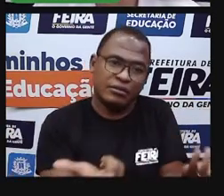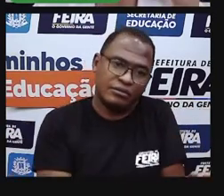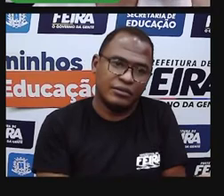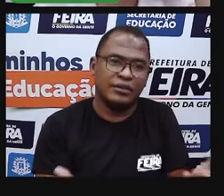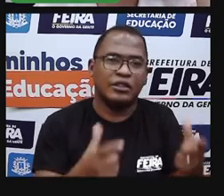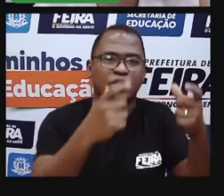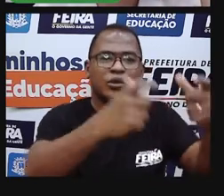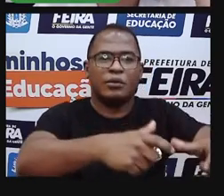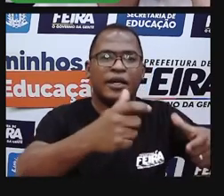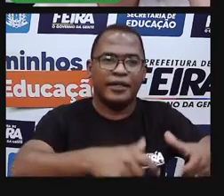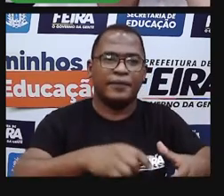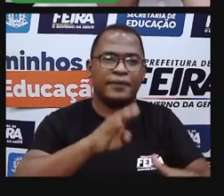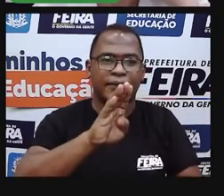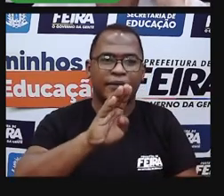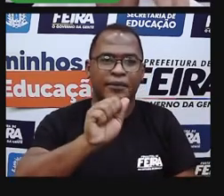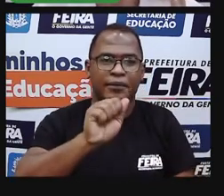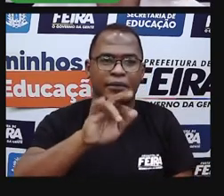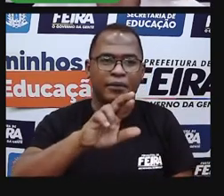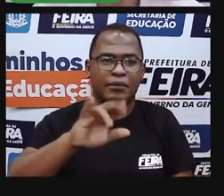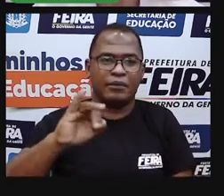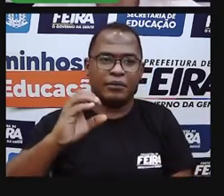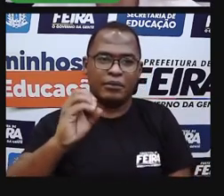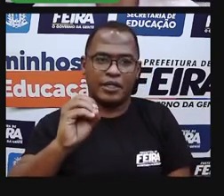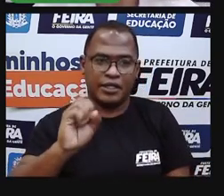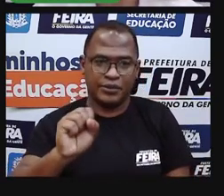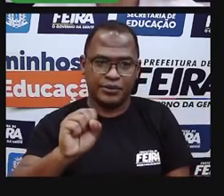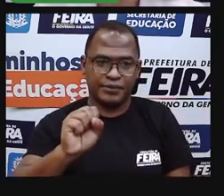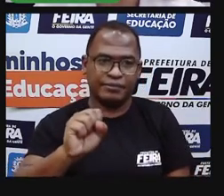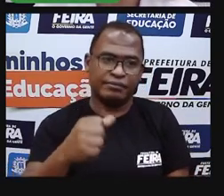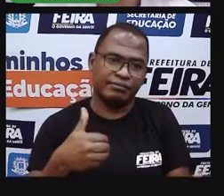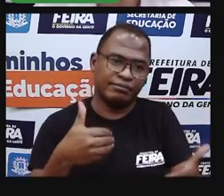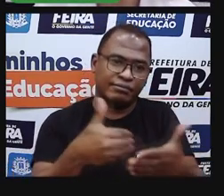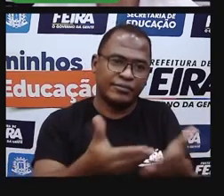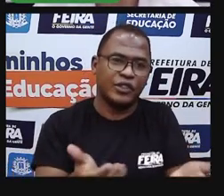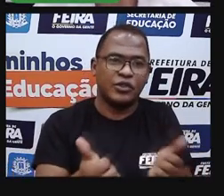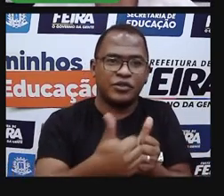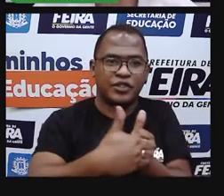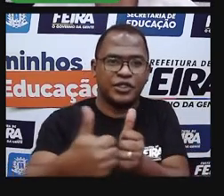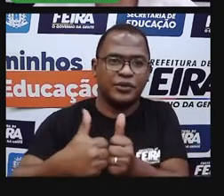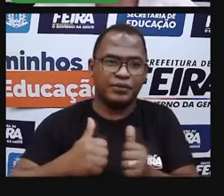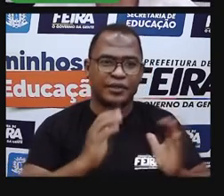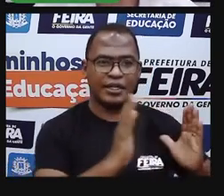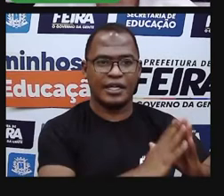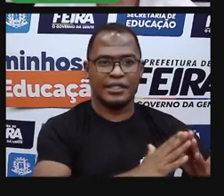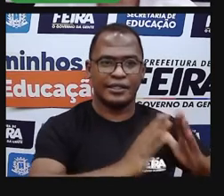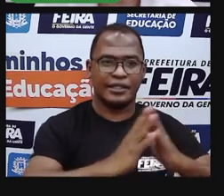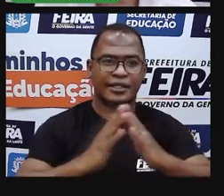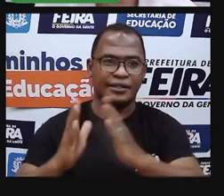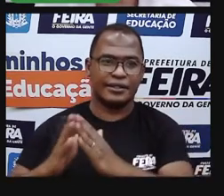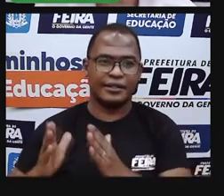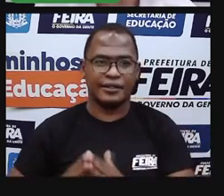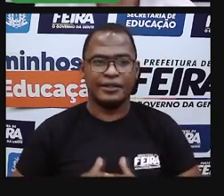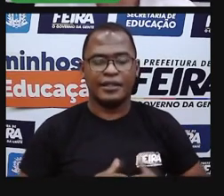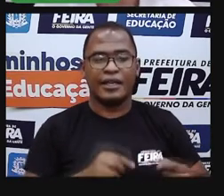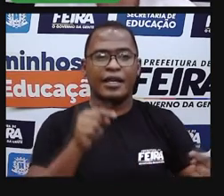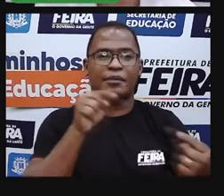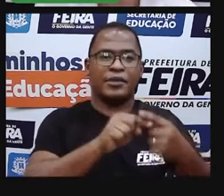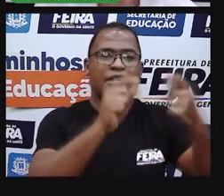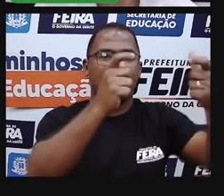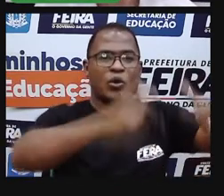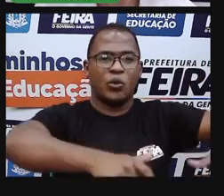né, existem as comunidades mais próximas, que são os vizinhos. Então, diz respeito à localização.